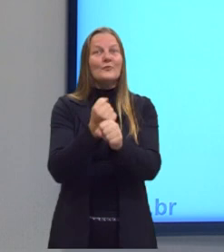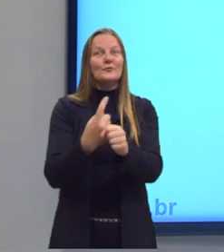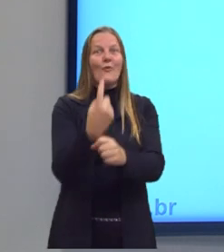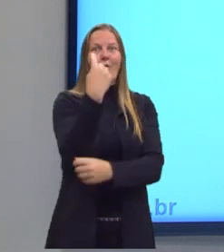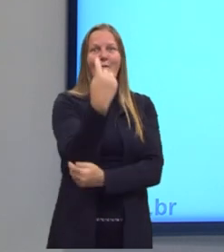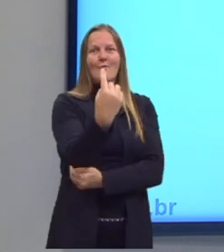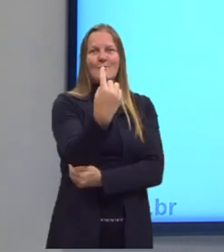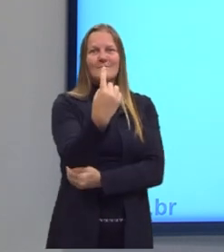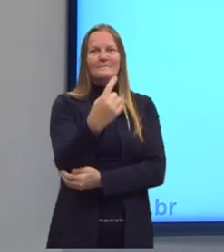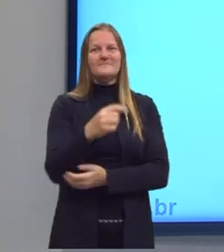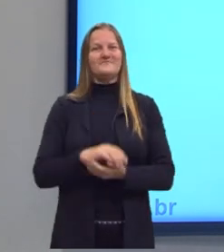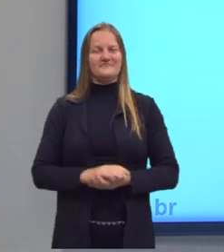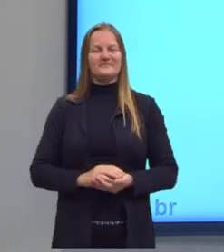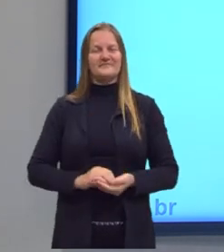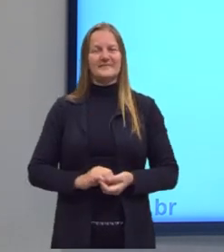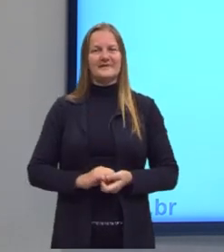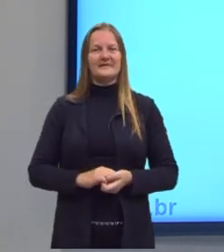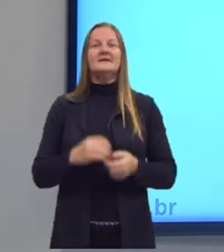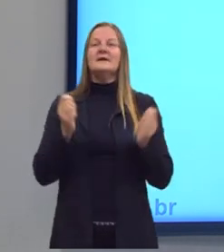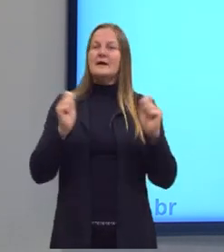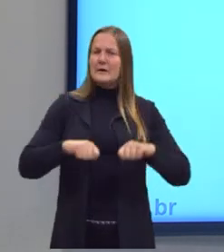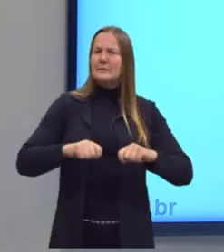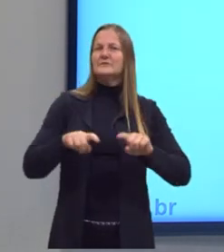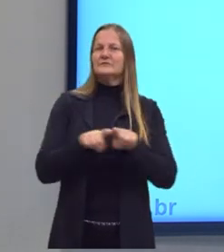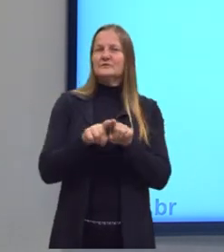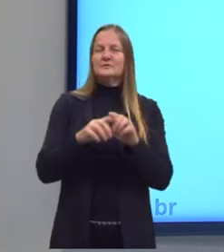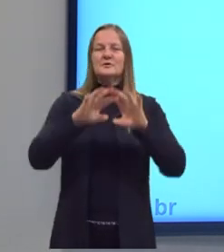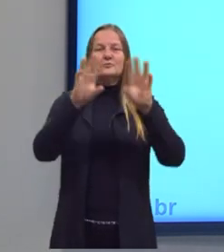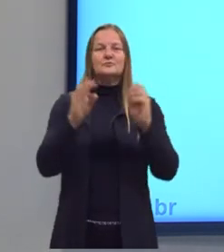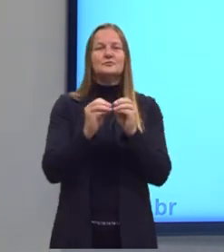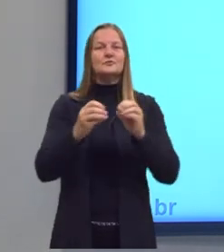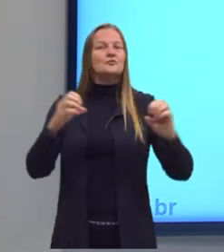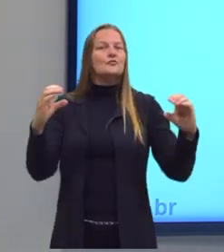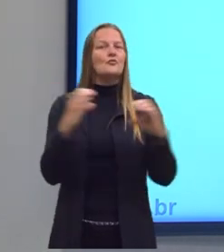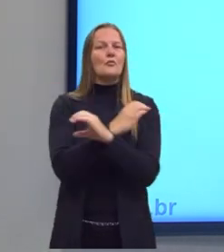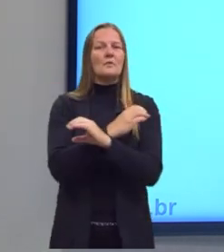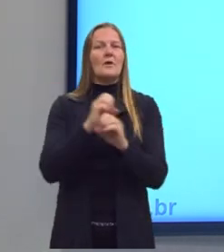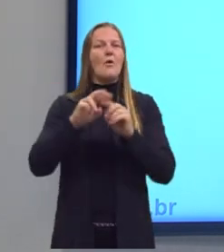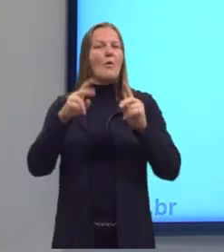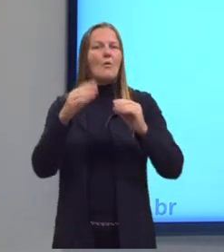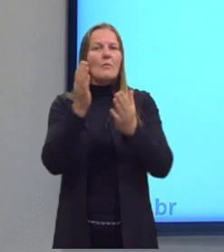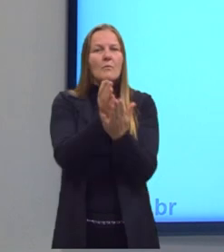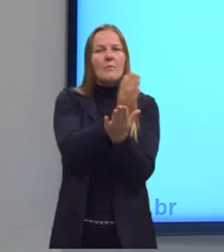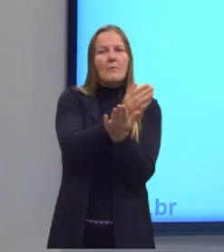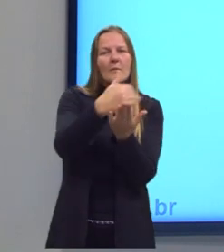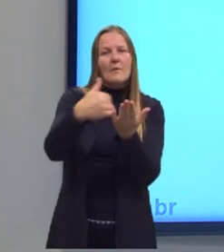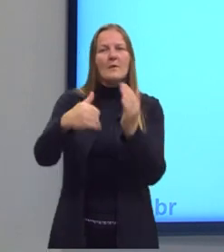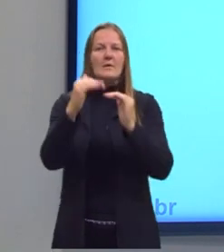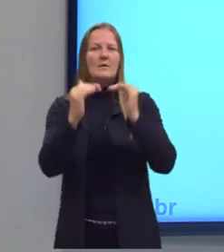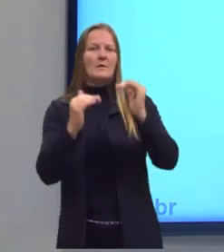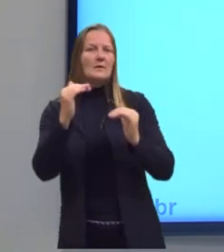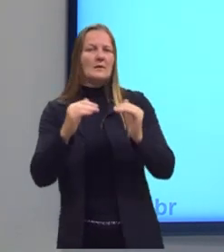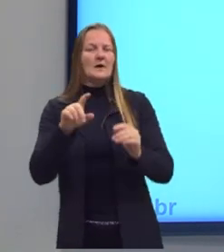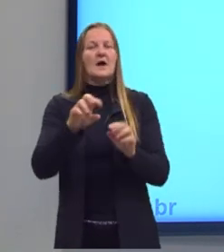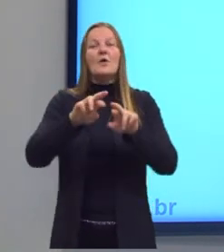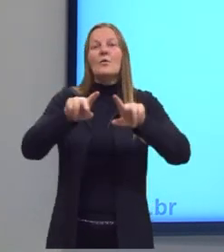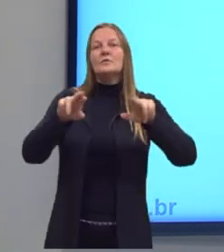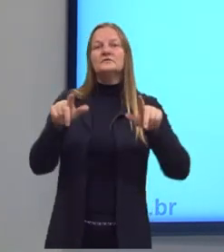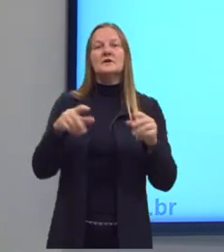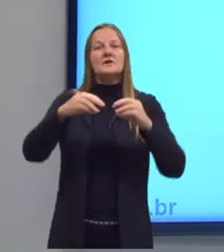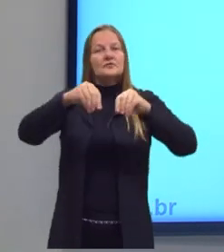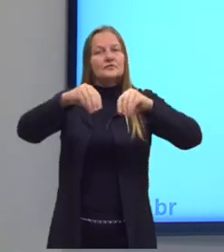louça, tá? Eu posso ter uma uma síntese total ou uma síntese parcial. A diferença delas são as